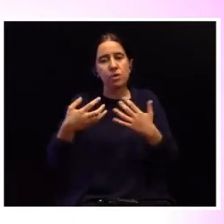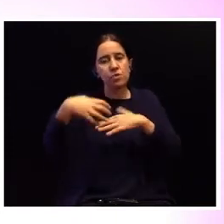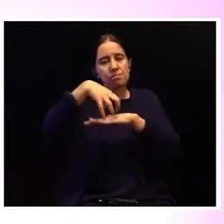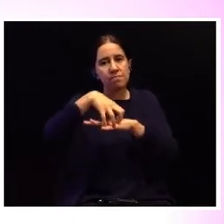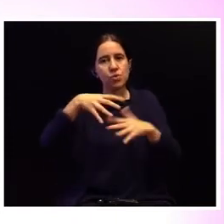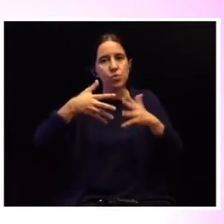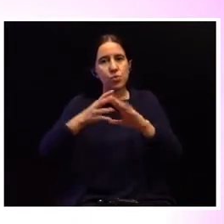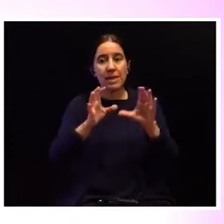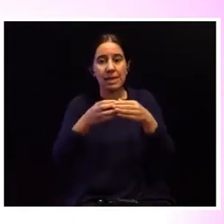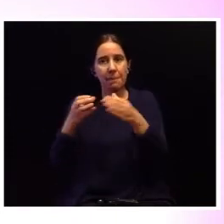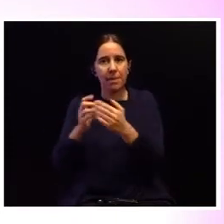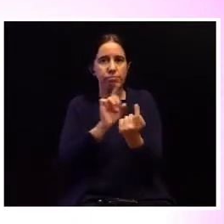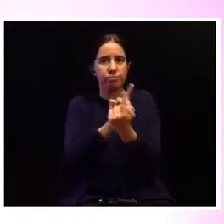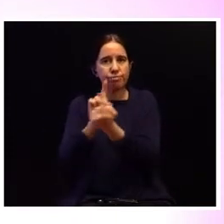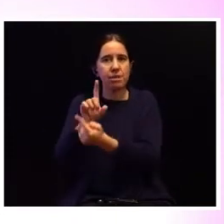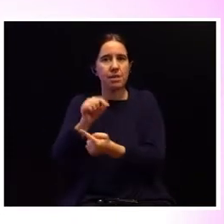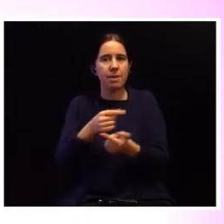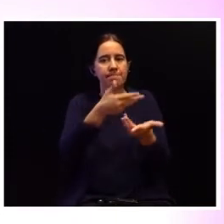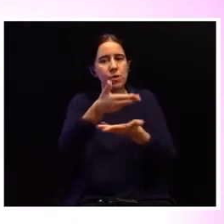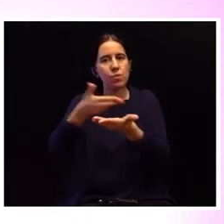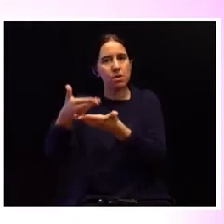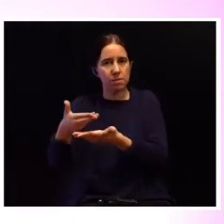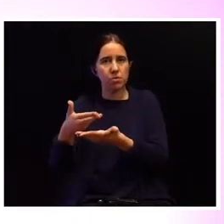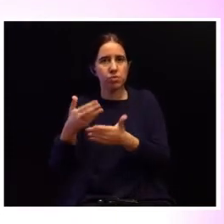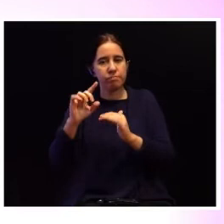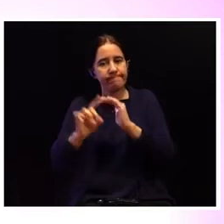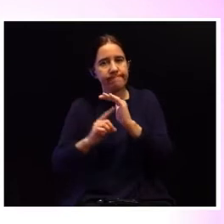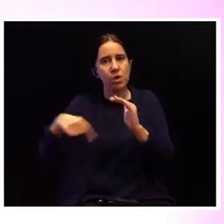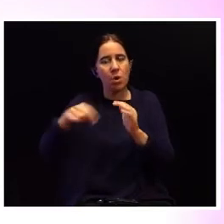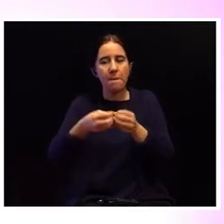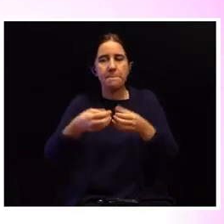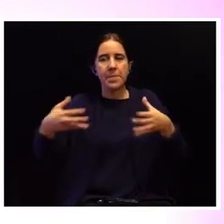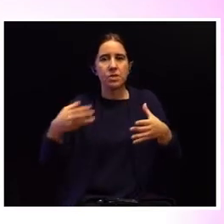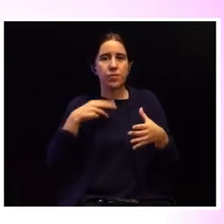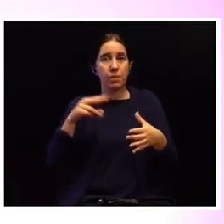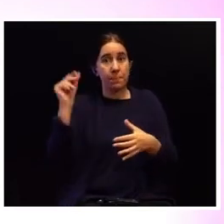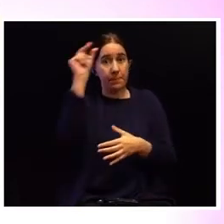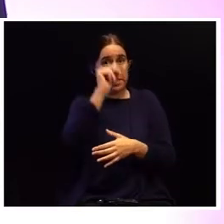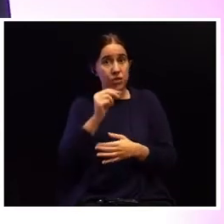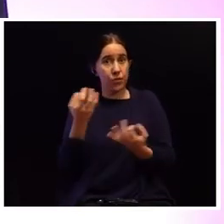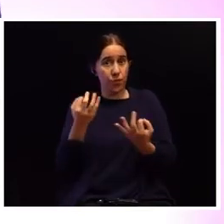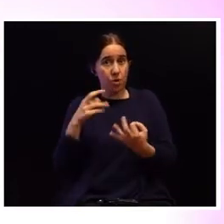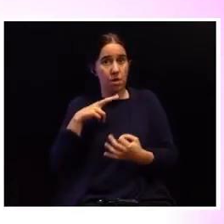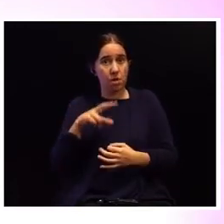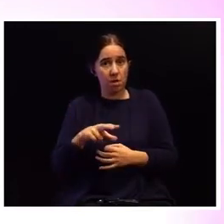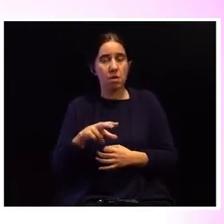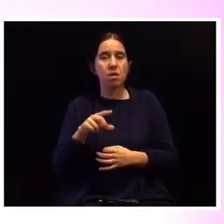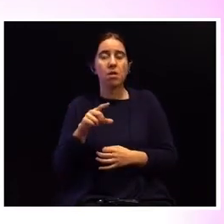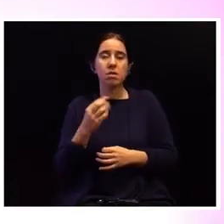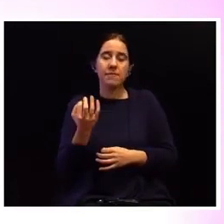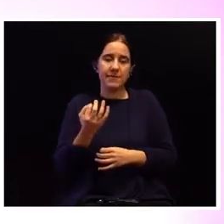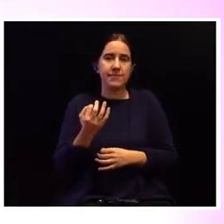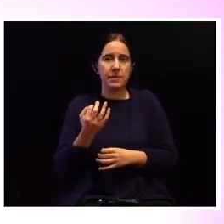equipas de atendimento e de acolhimento que fomos ampliando pelo país, que passou